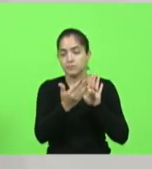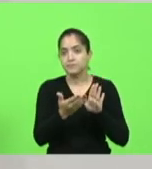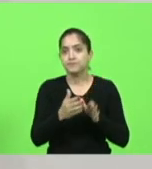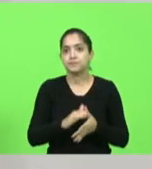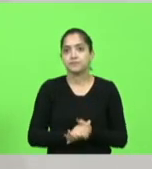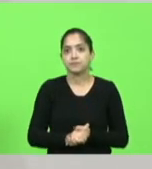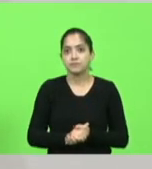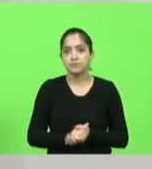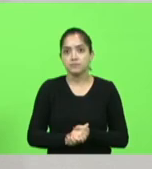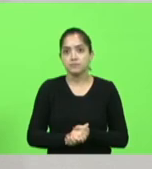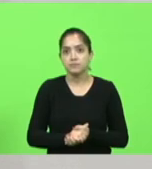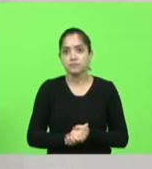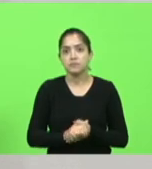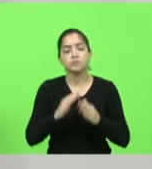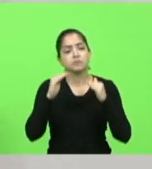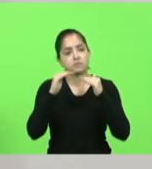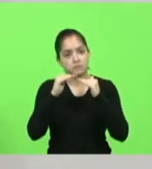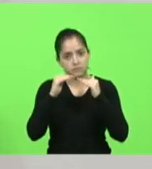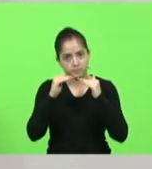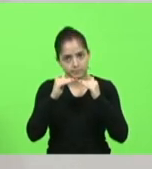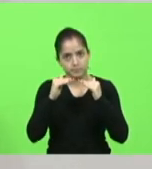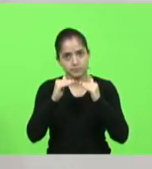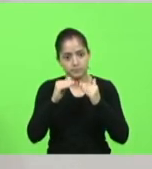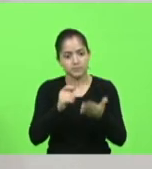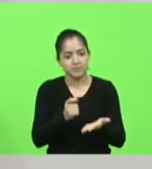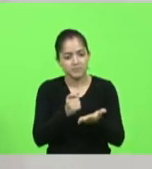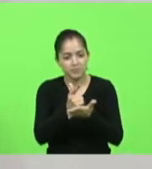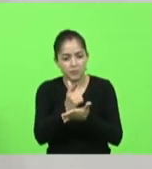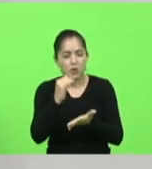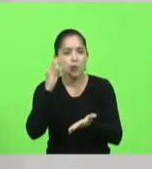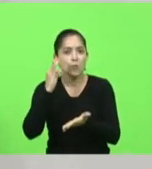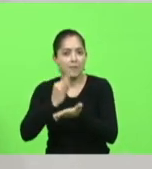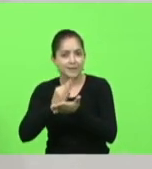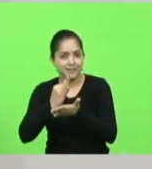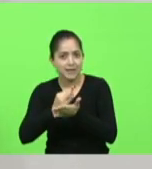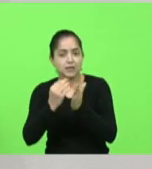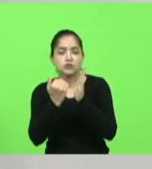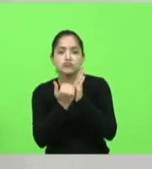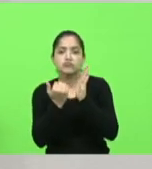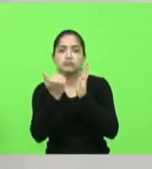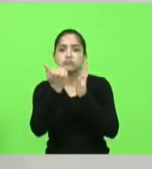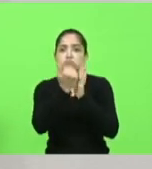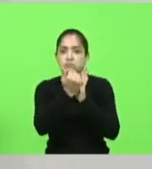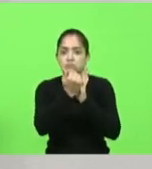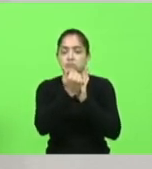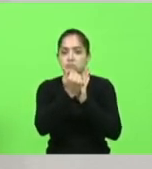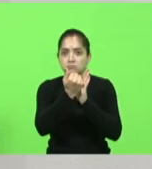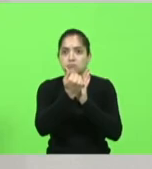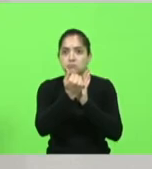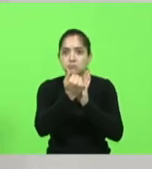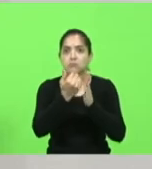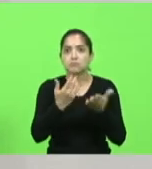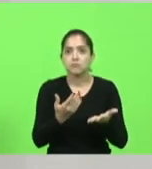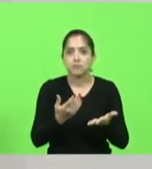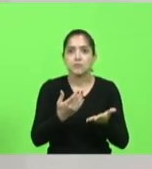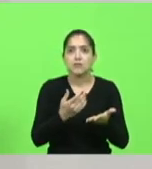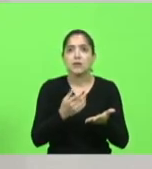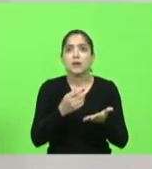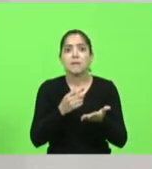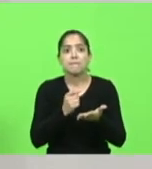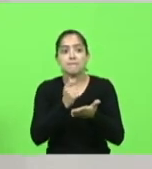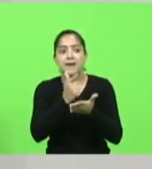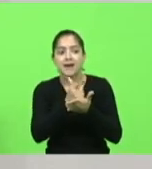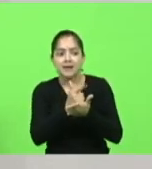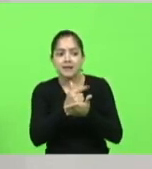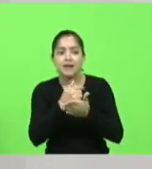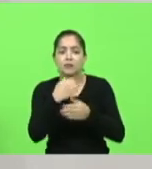Assembleia, concordo até em pagar uma taxação um pouco maior, fazer um pedágio, pagar algum tempo a mais,